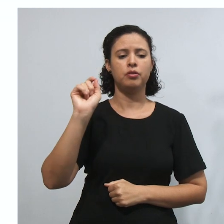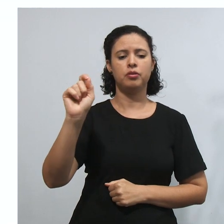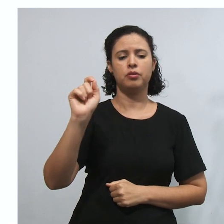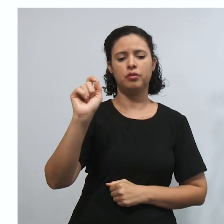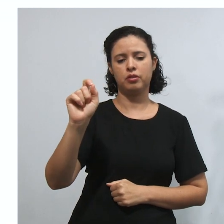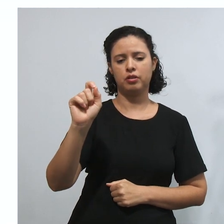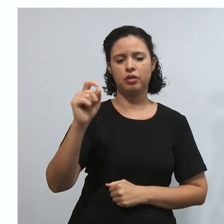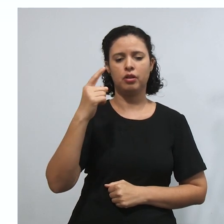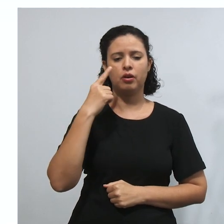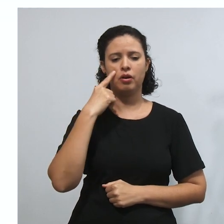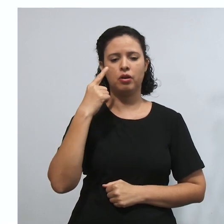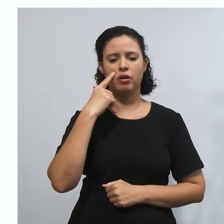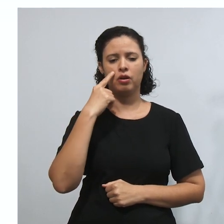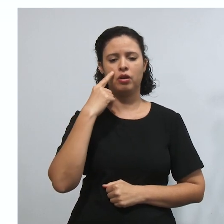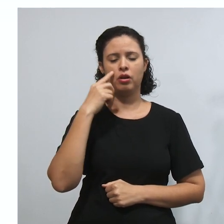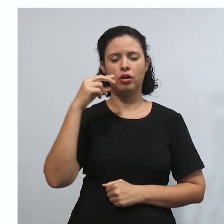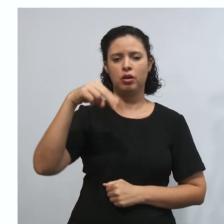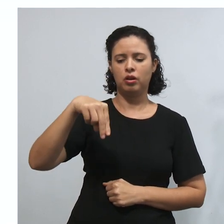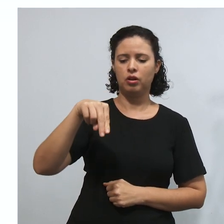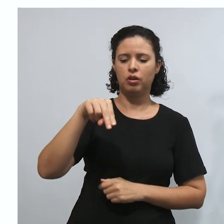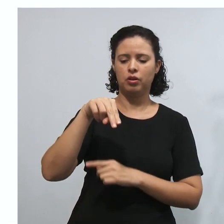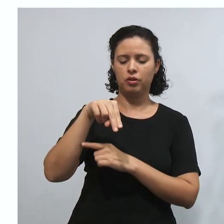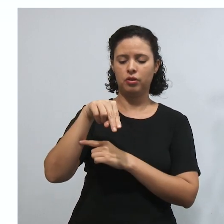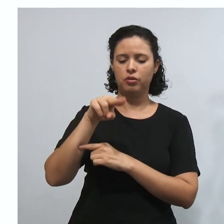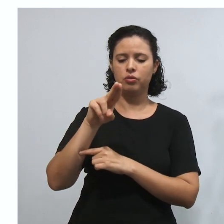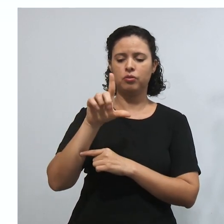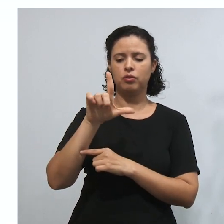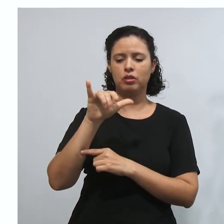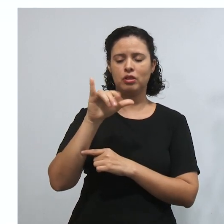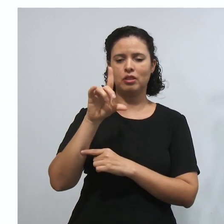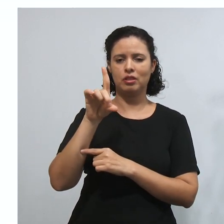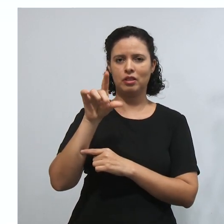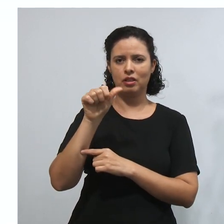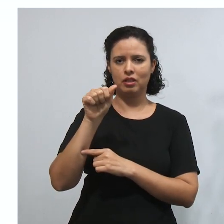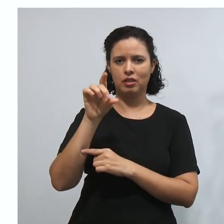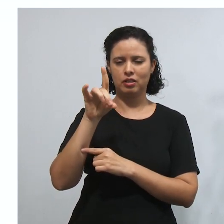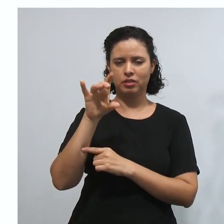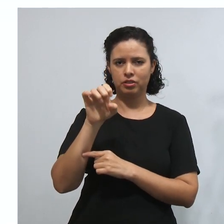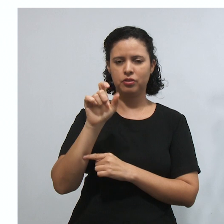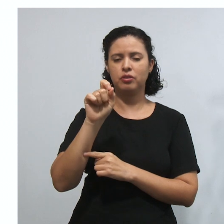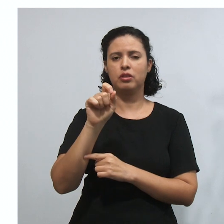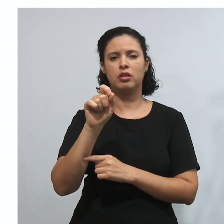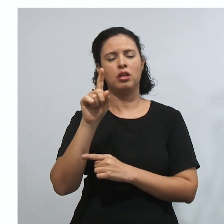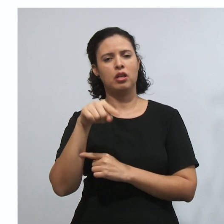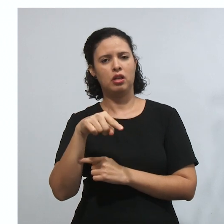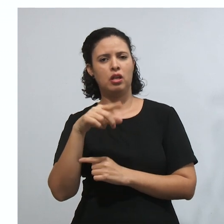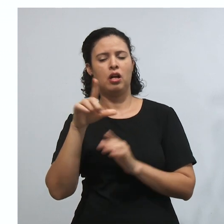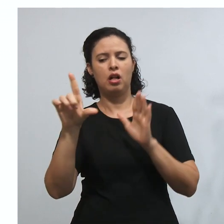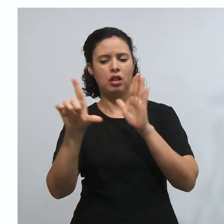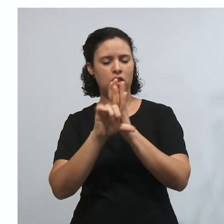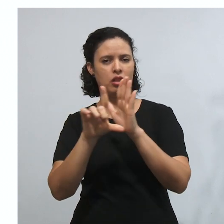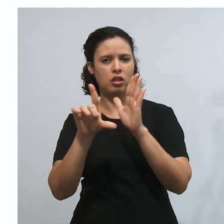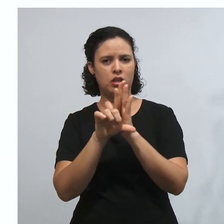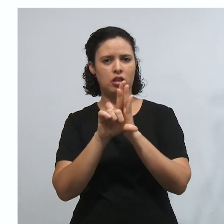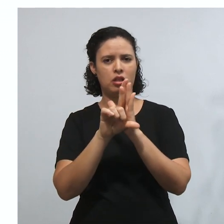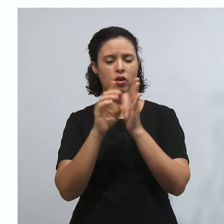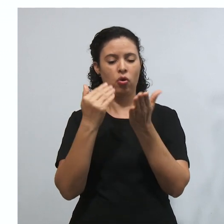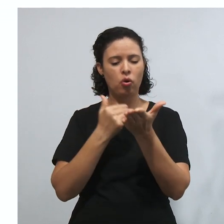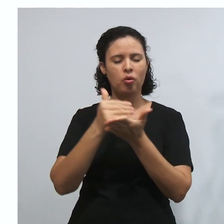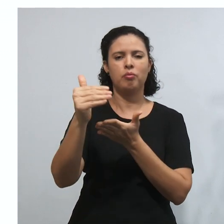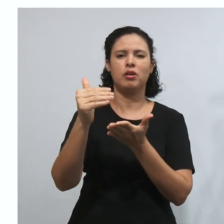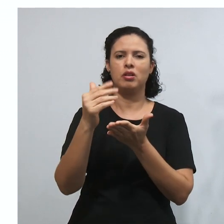considera que a lei já nasceu morta, ou seja, a partir do momento que uma lei é declarada inconstitucional,